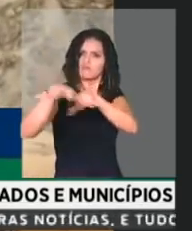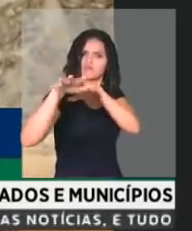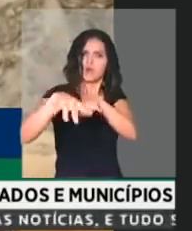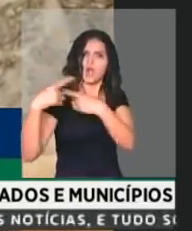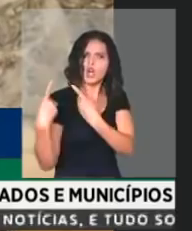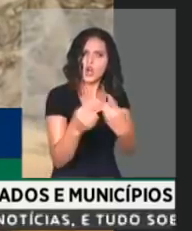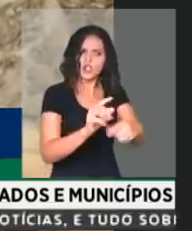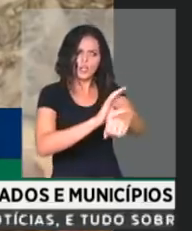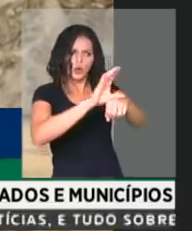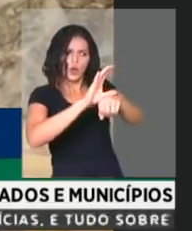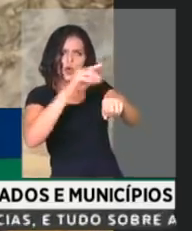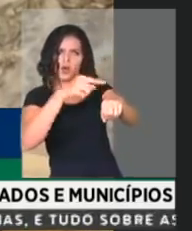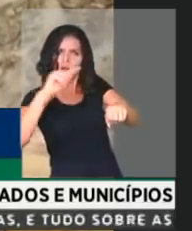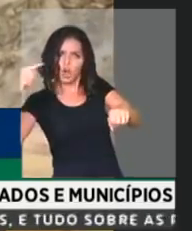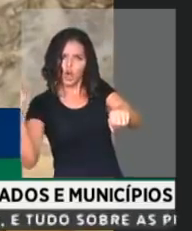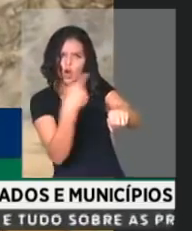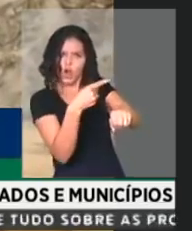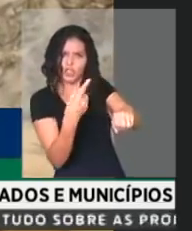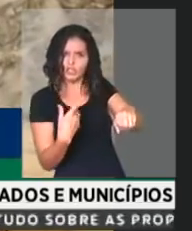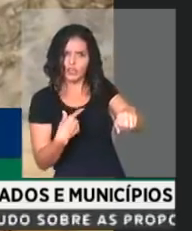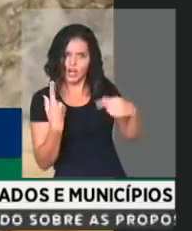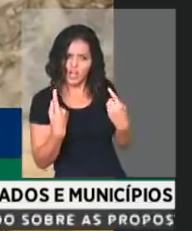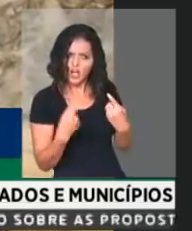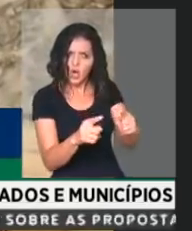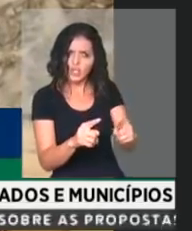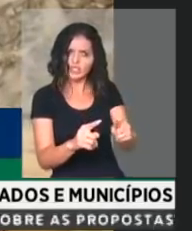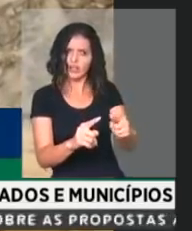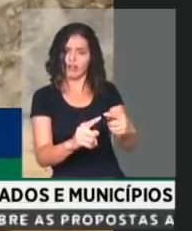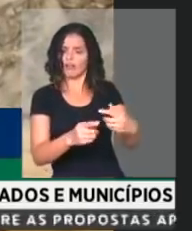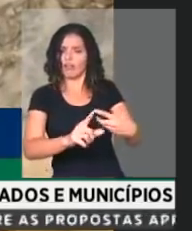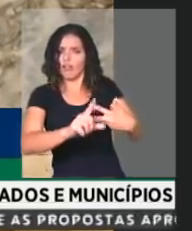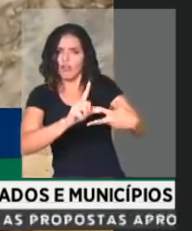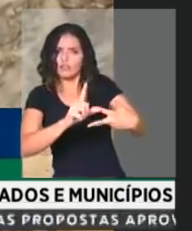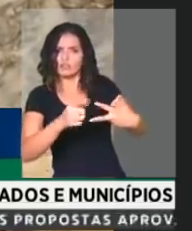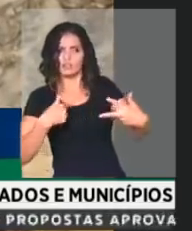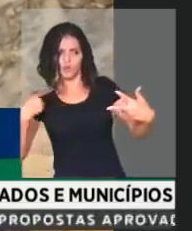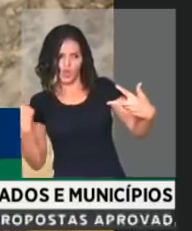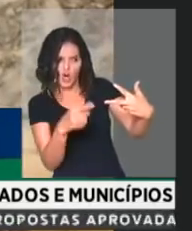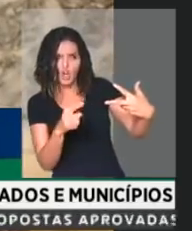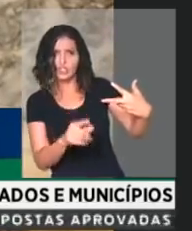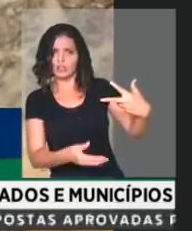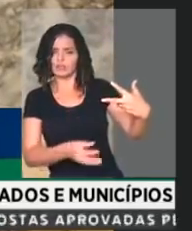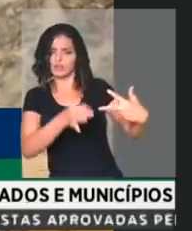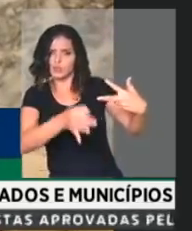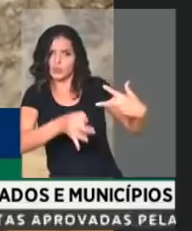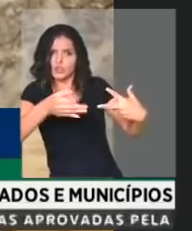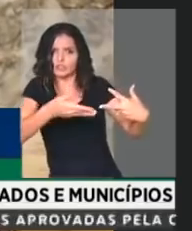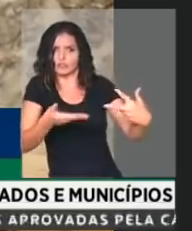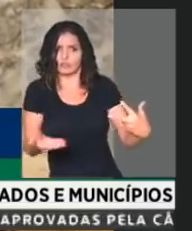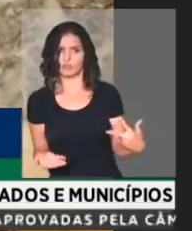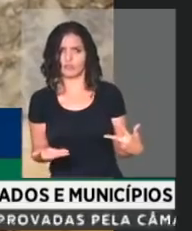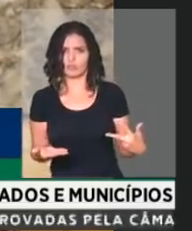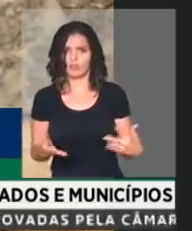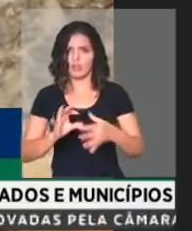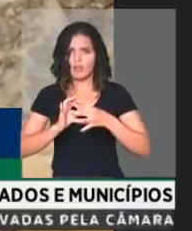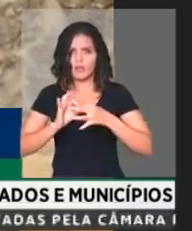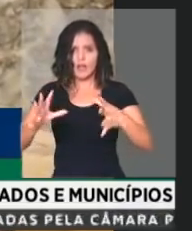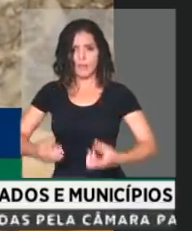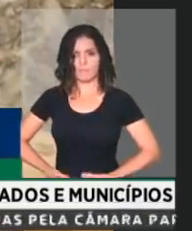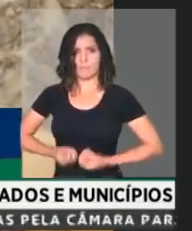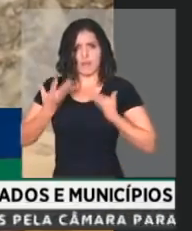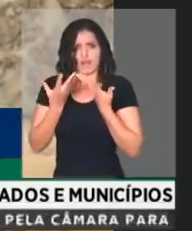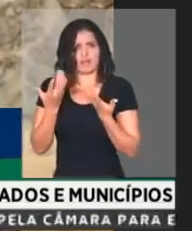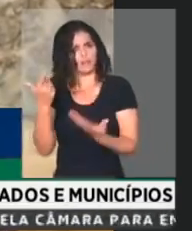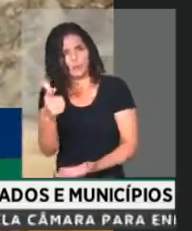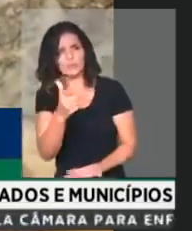brasileira, atacando o Congresso, atacando o Supremo? Como assim? Essa liberdade de manifestação não existe. É a